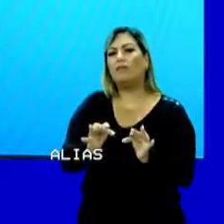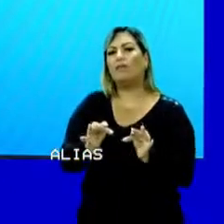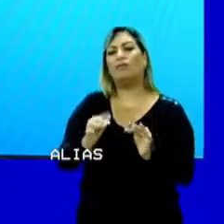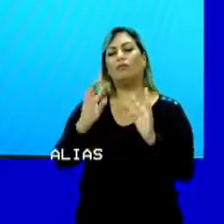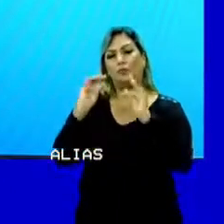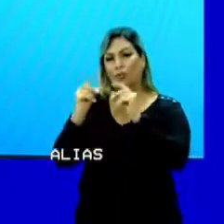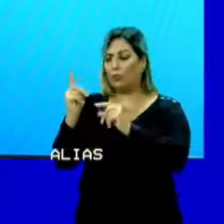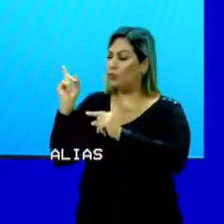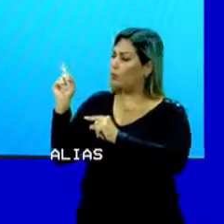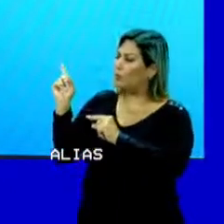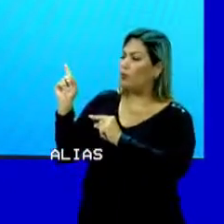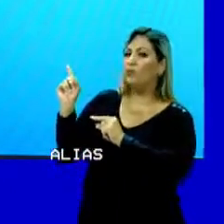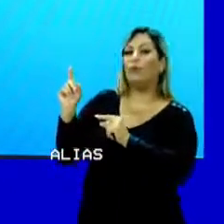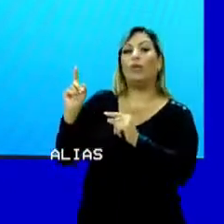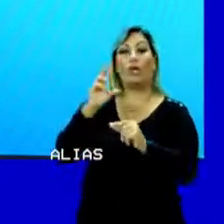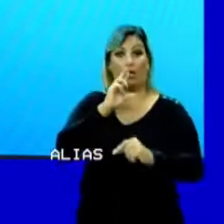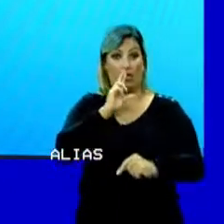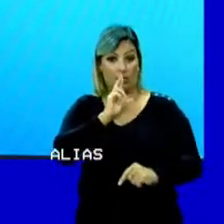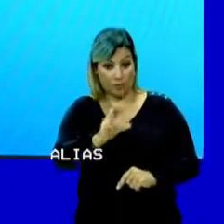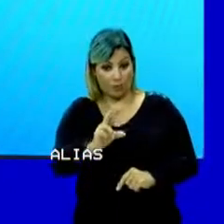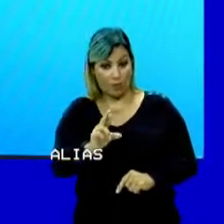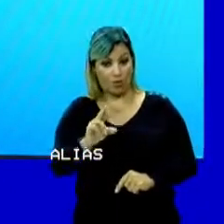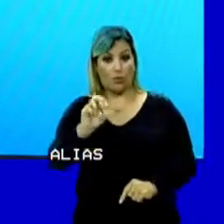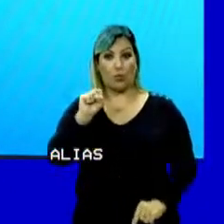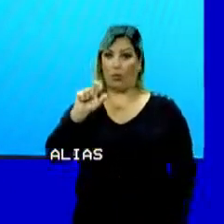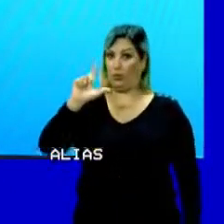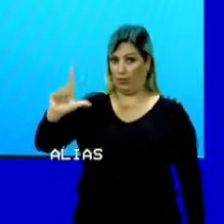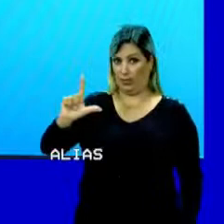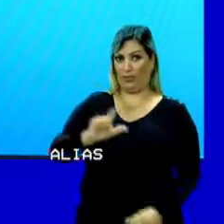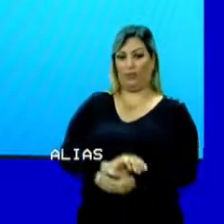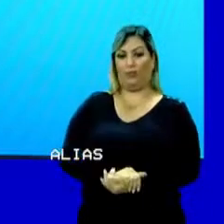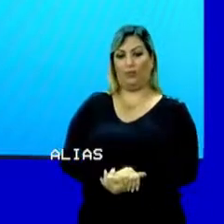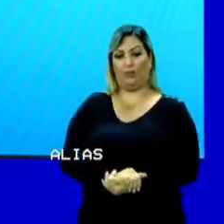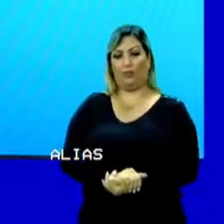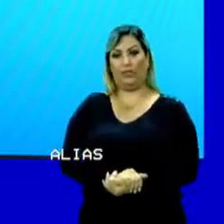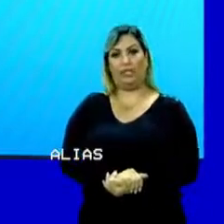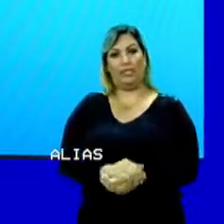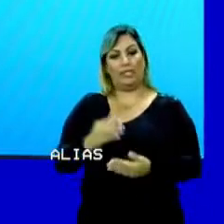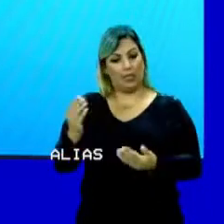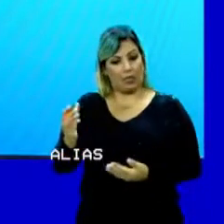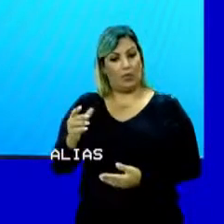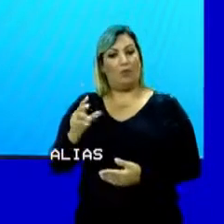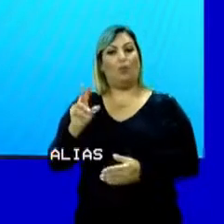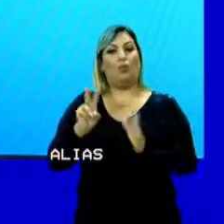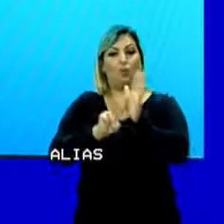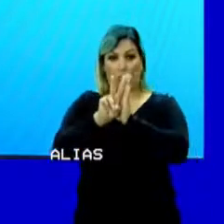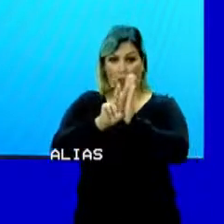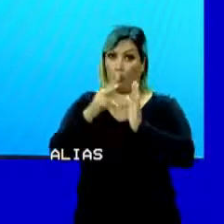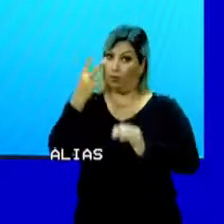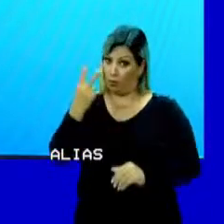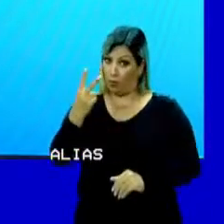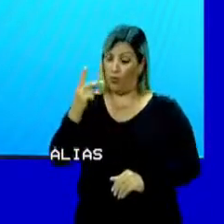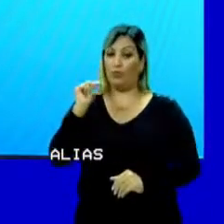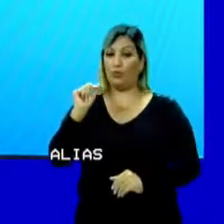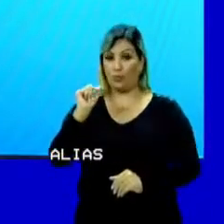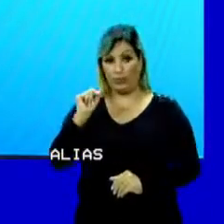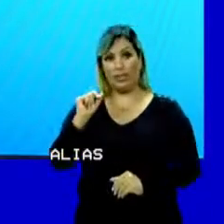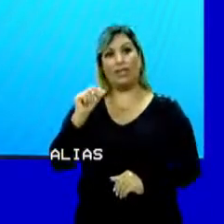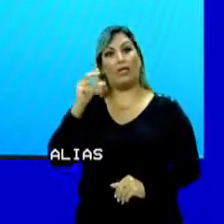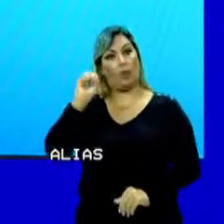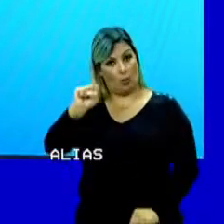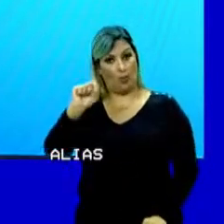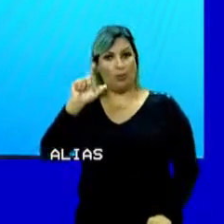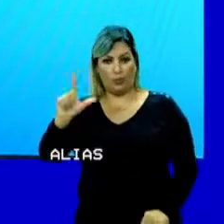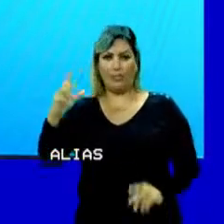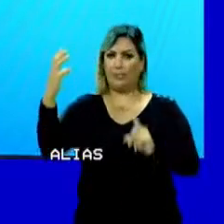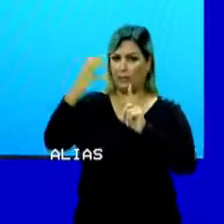casas, né? E resultou em 8 litros. Então, o novo volume será de 8 litros quando essa pressão se alterar